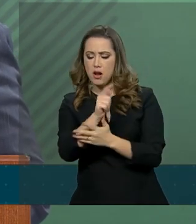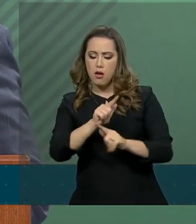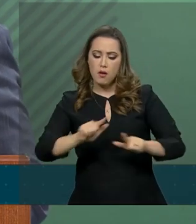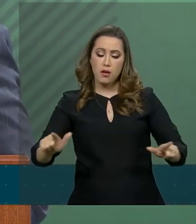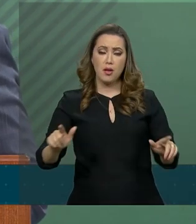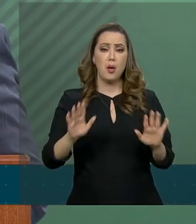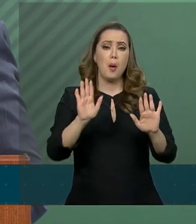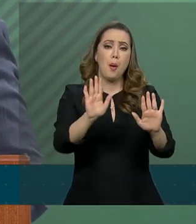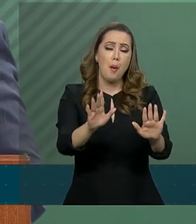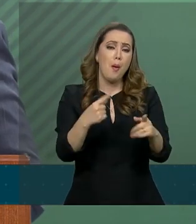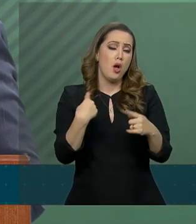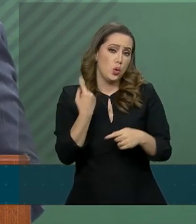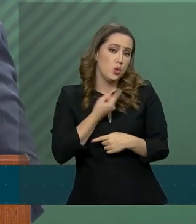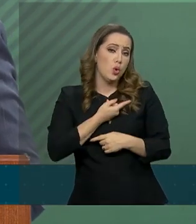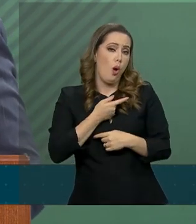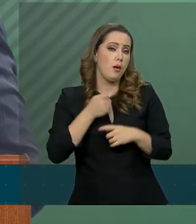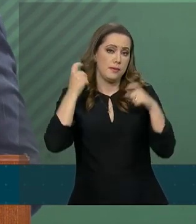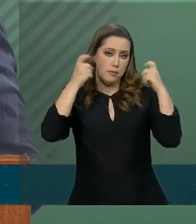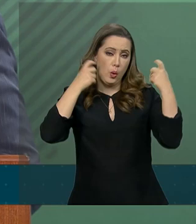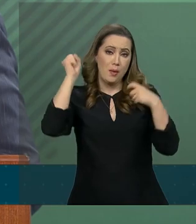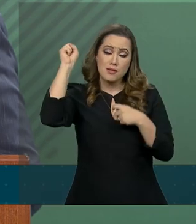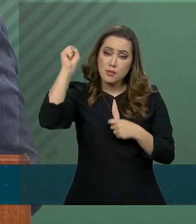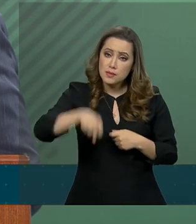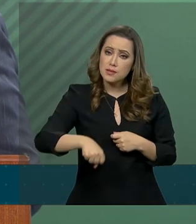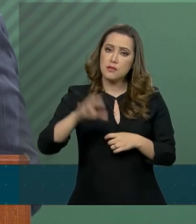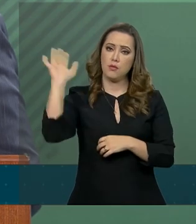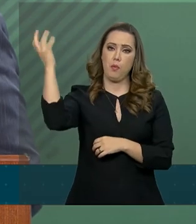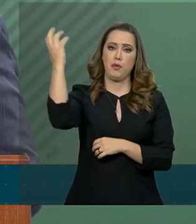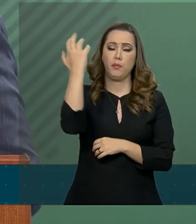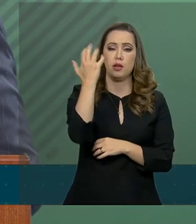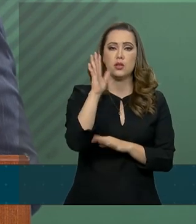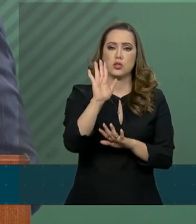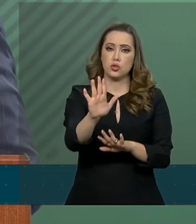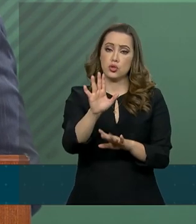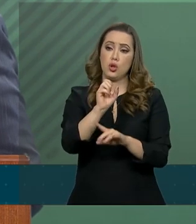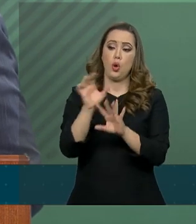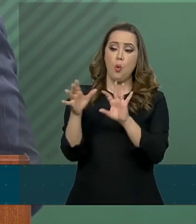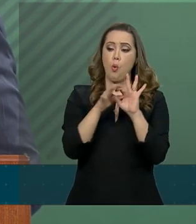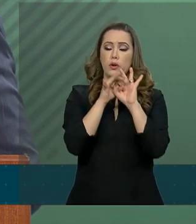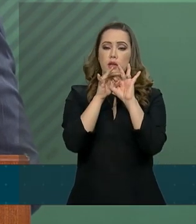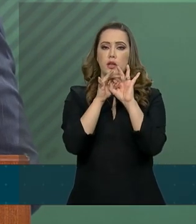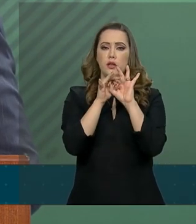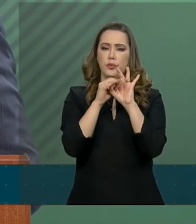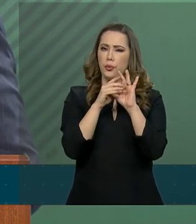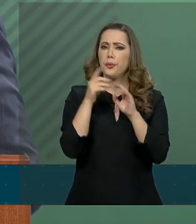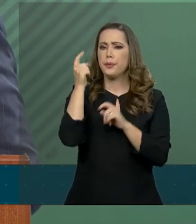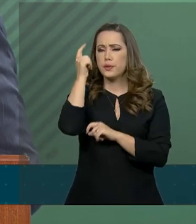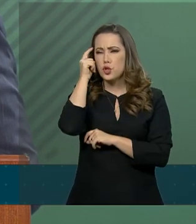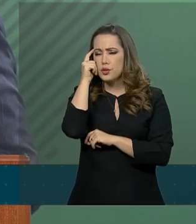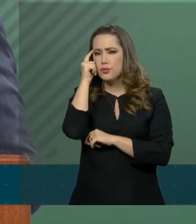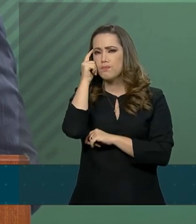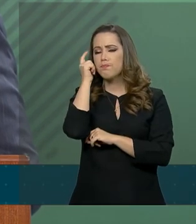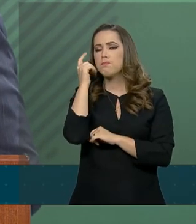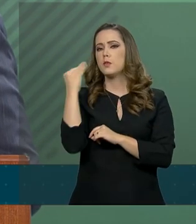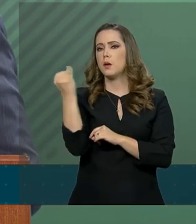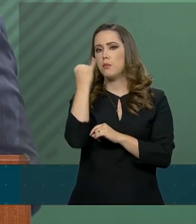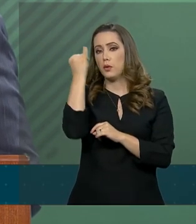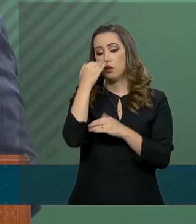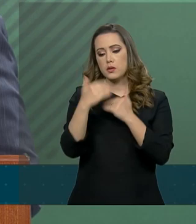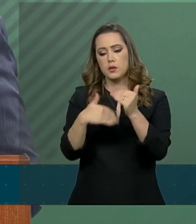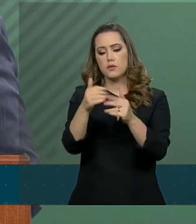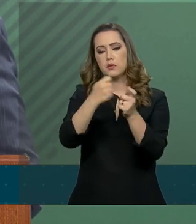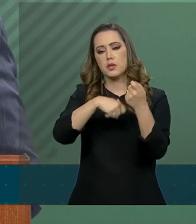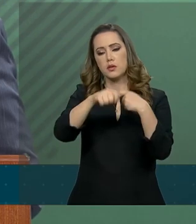preocupação perene, efetiva com o meio ambiente, associado à importância que damos ao desenvolvimento da